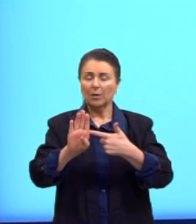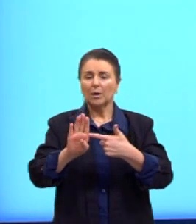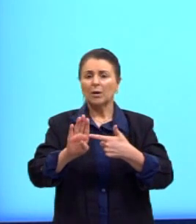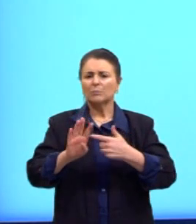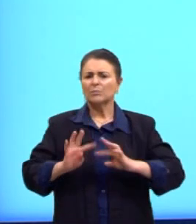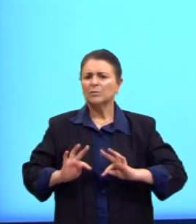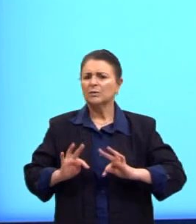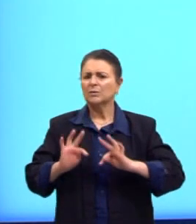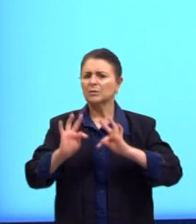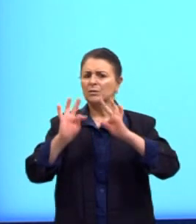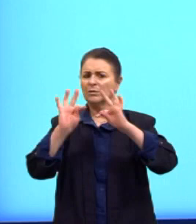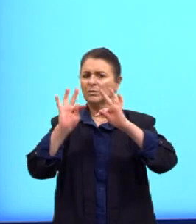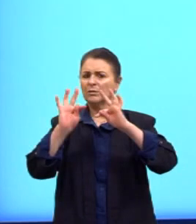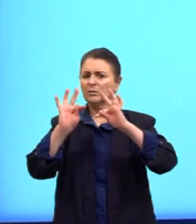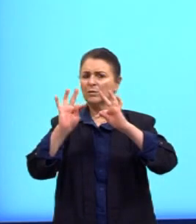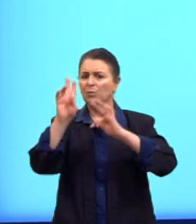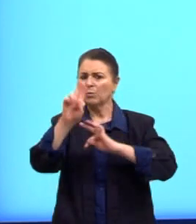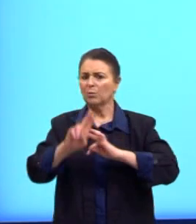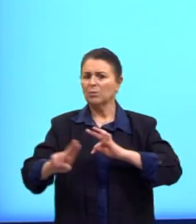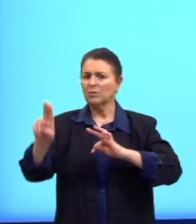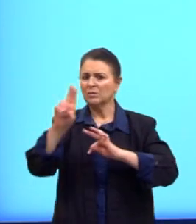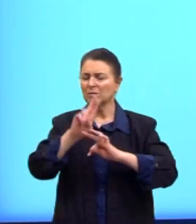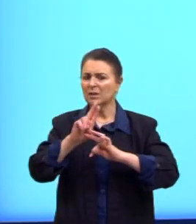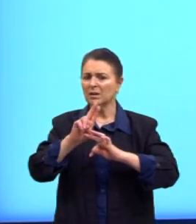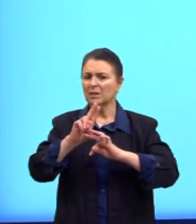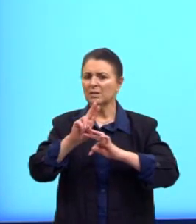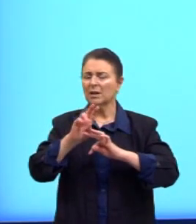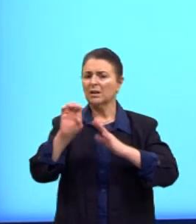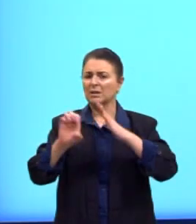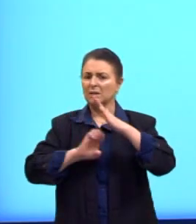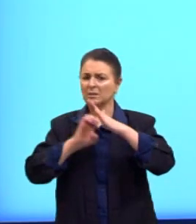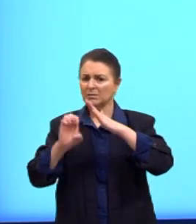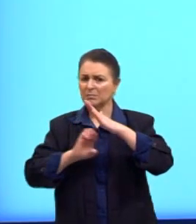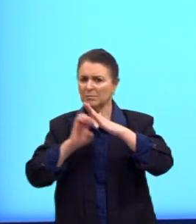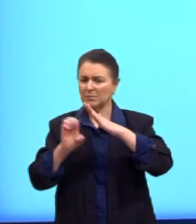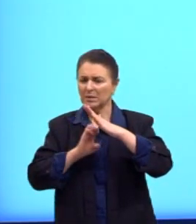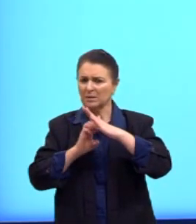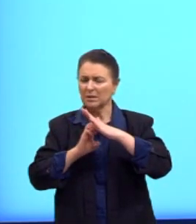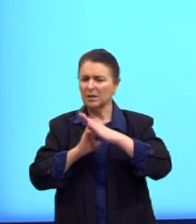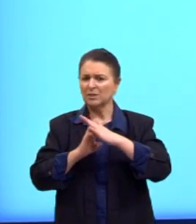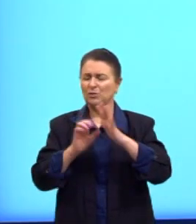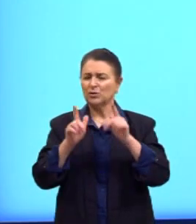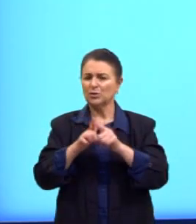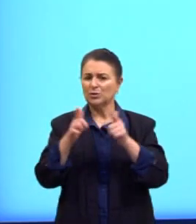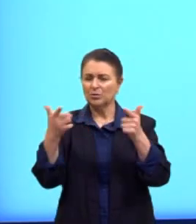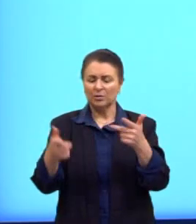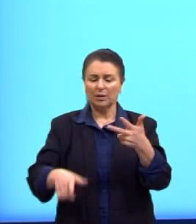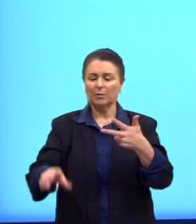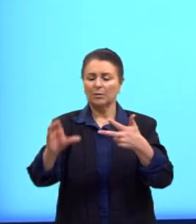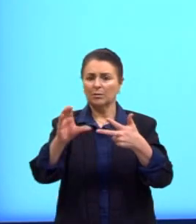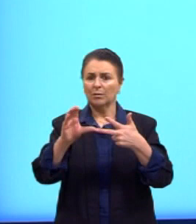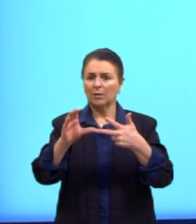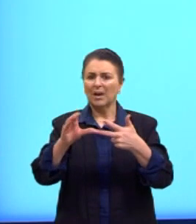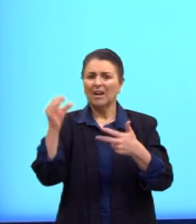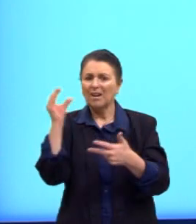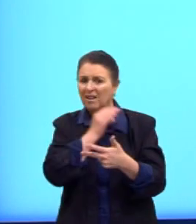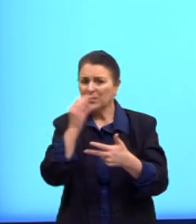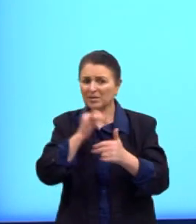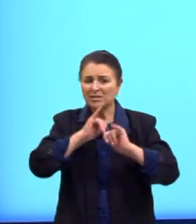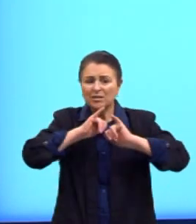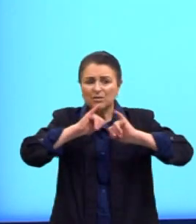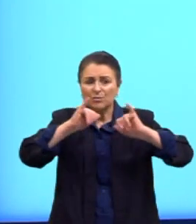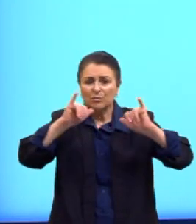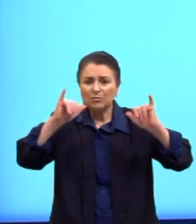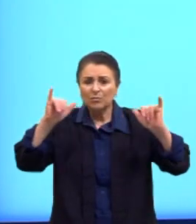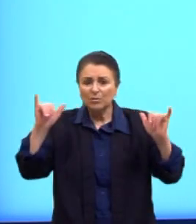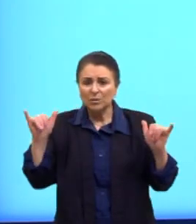tecnológicos nas empresas jornalísticas? Letra C, a instantaneidade da divulgação